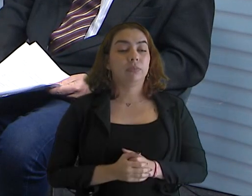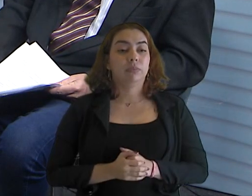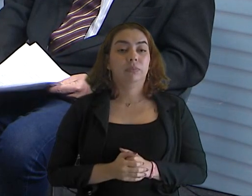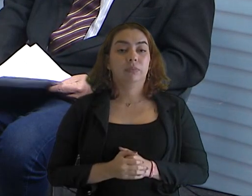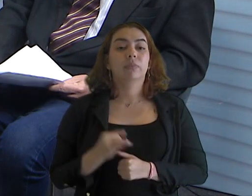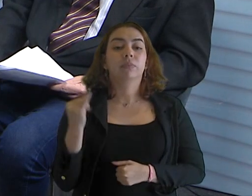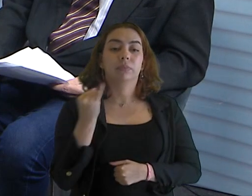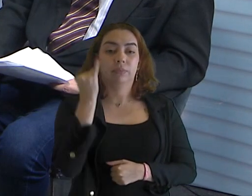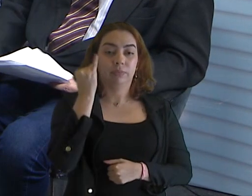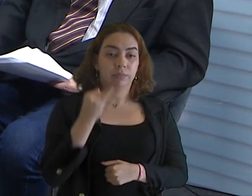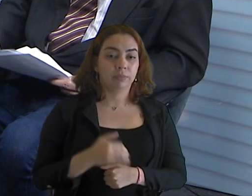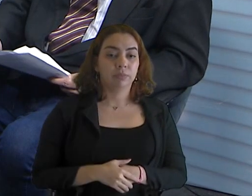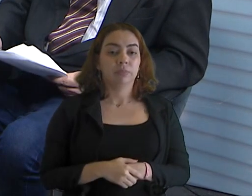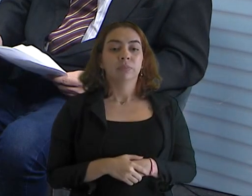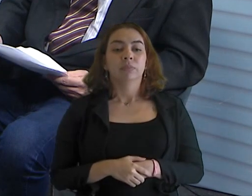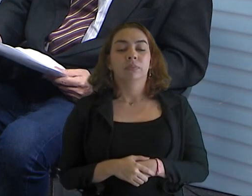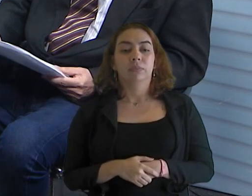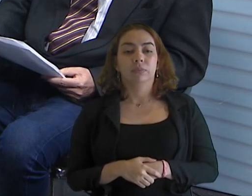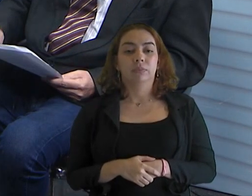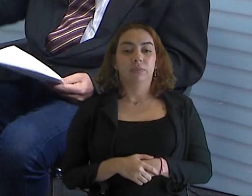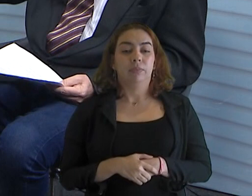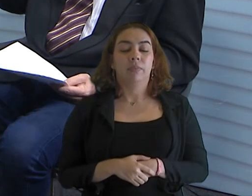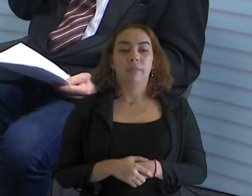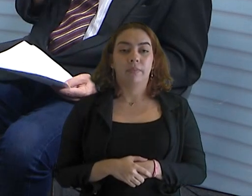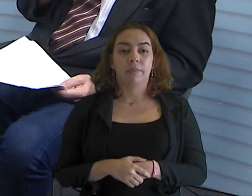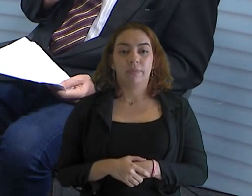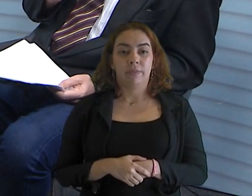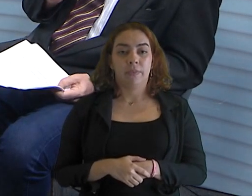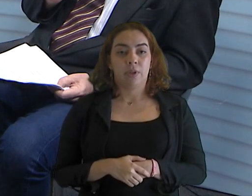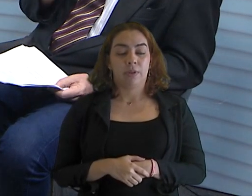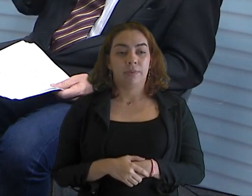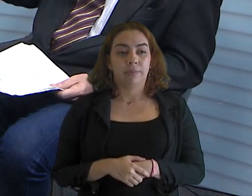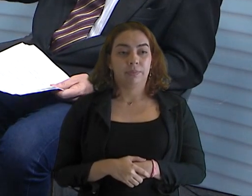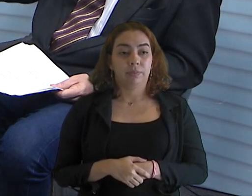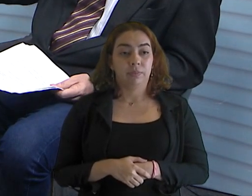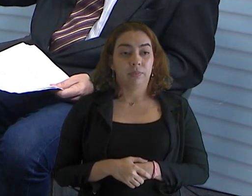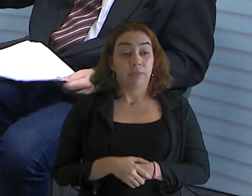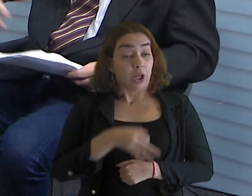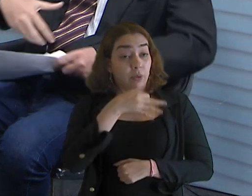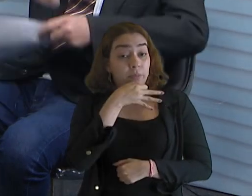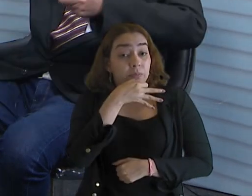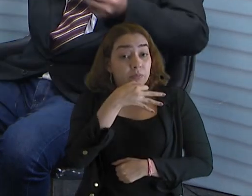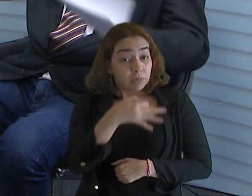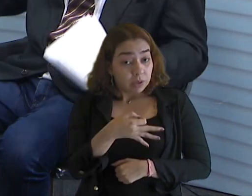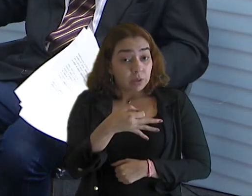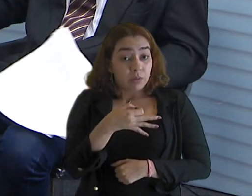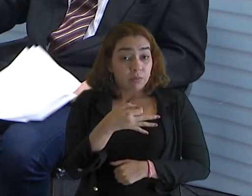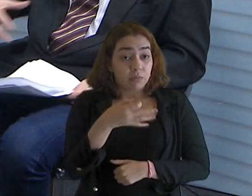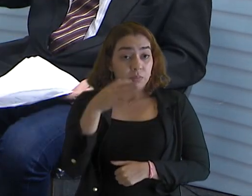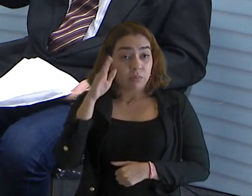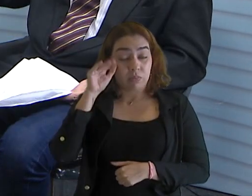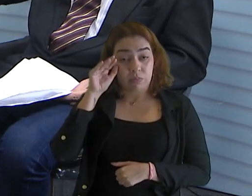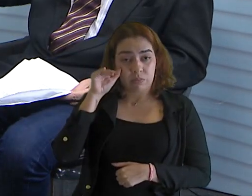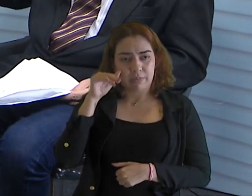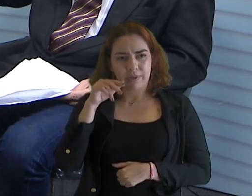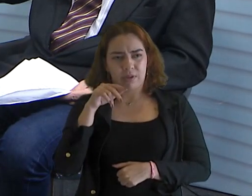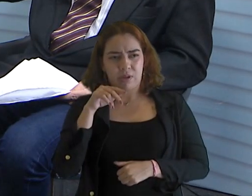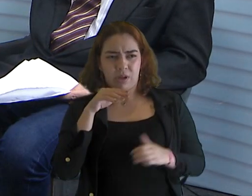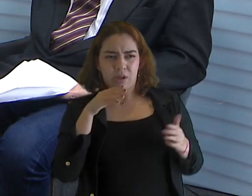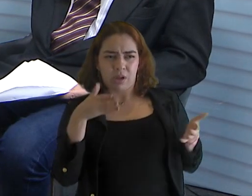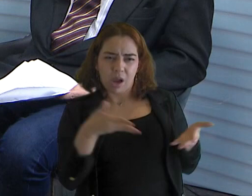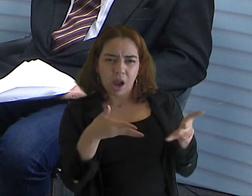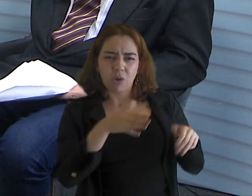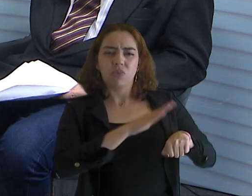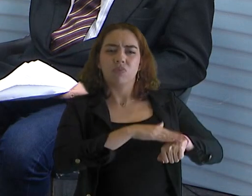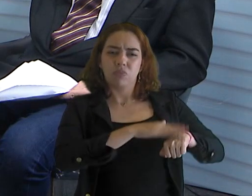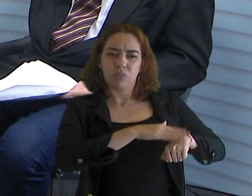muito importante que isso esteja acontecendo. Essa é uma percepção interessante. E quando o senhor fala aqui que vai ampliar isso, quer dizer, eu